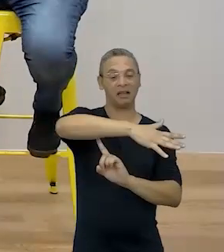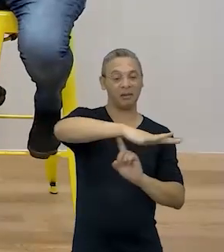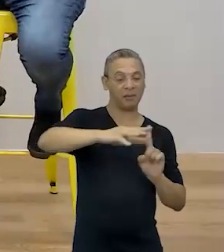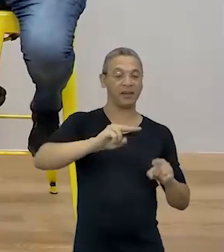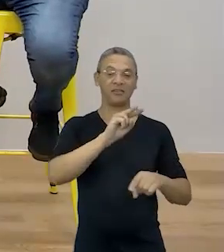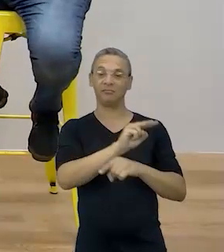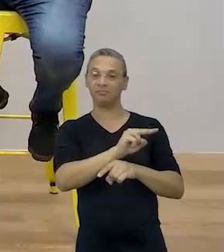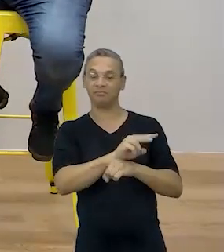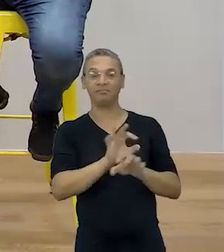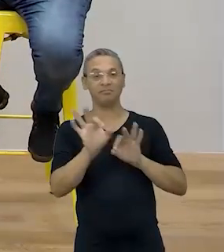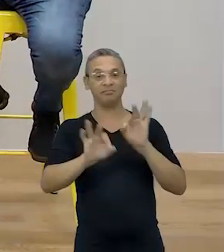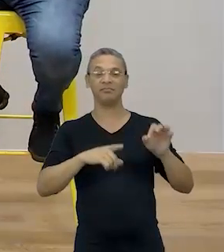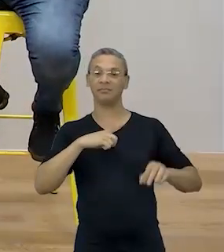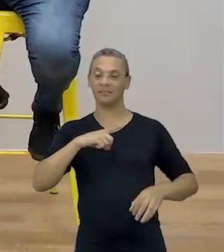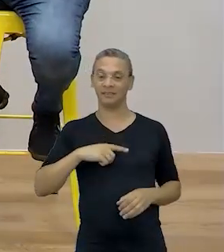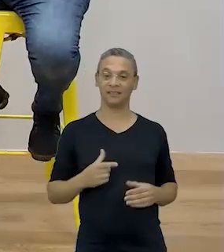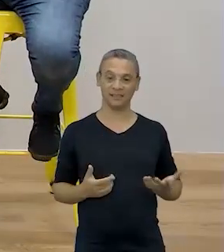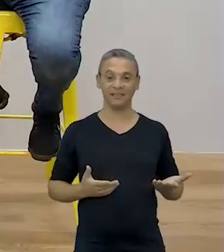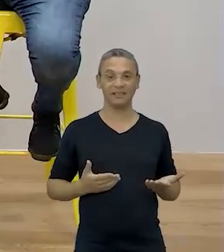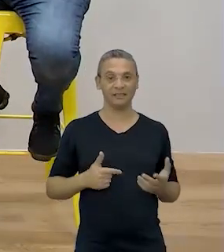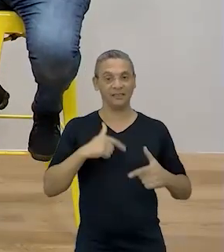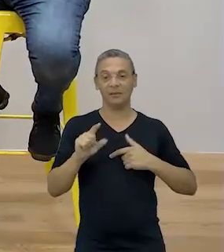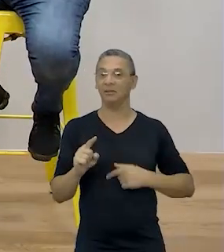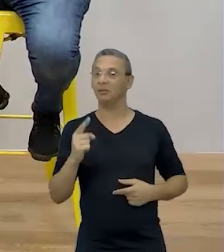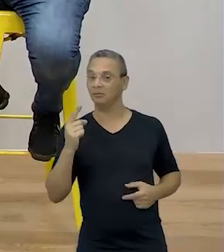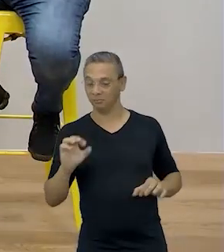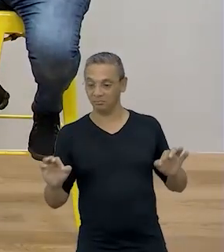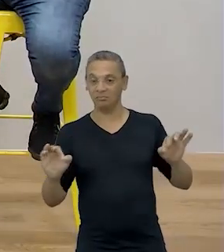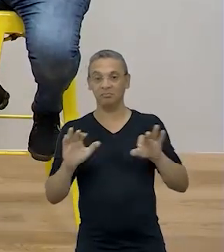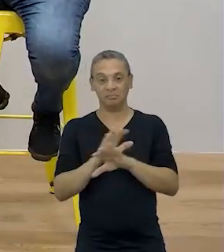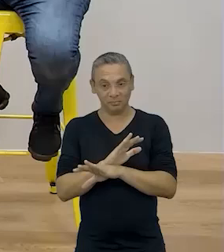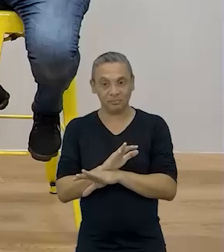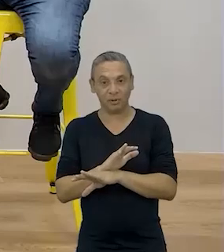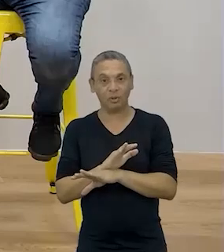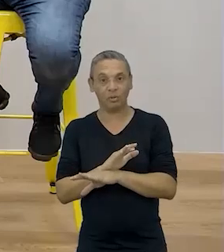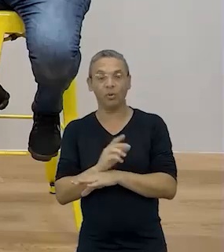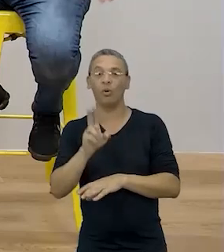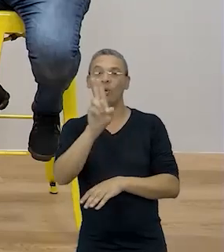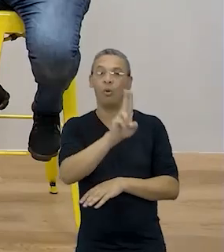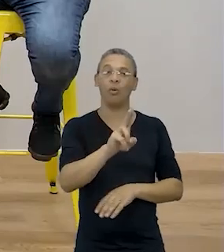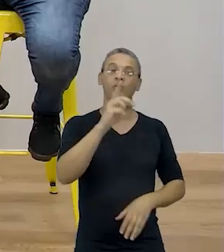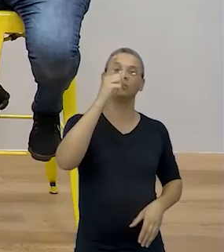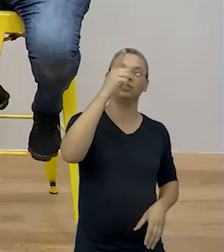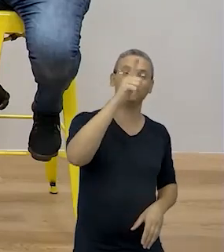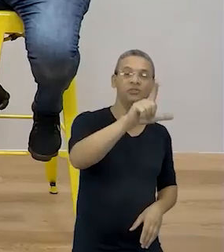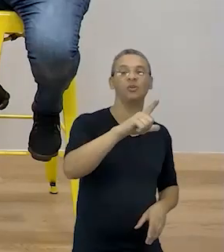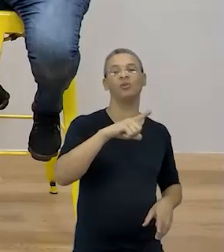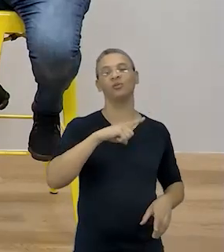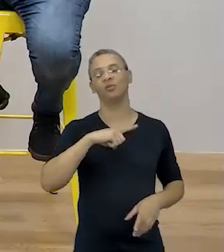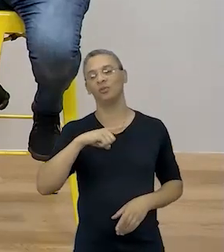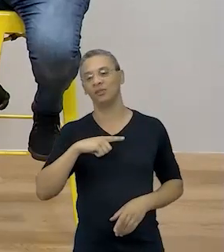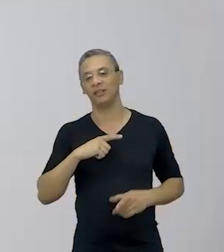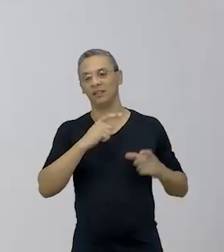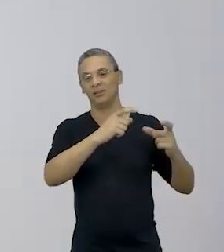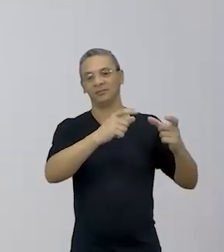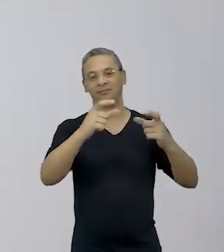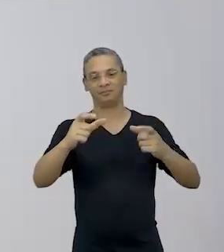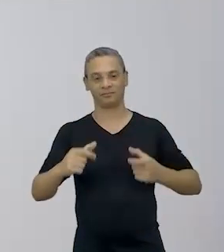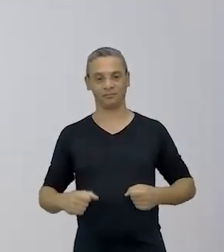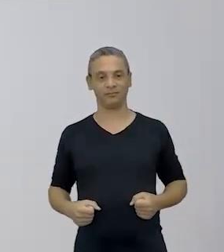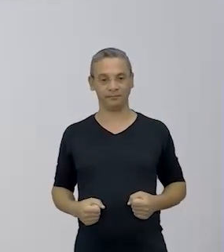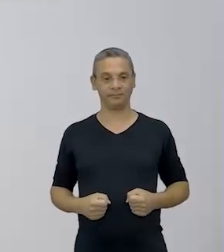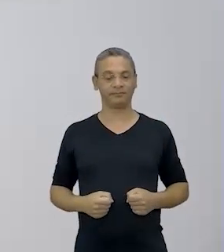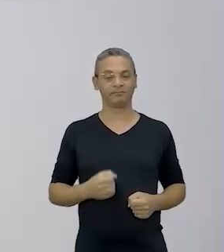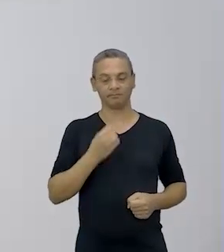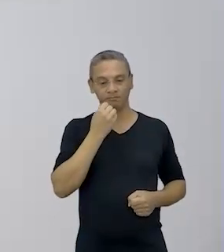fazer outros trabalhos. Uma madeira que ele faz para um serviço, quando esse serviço cessa, ele dá uma reutilização para essa madeira.